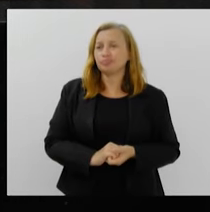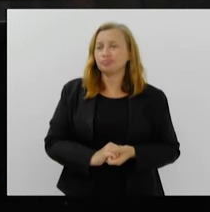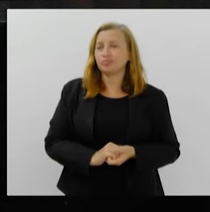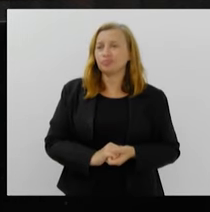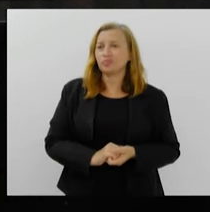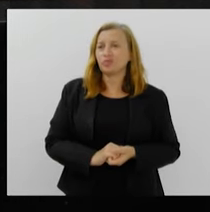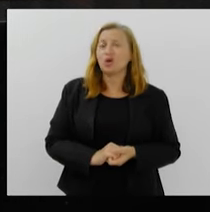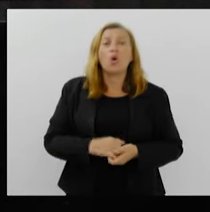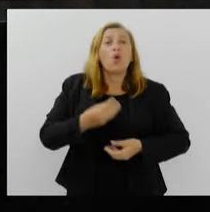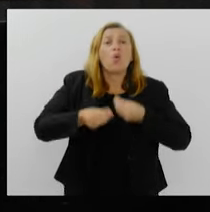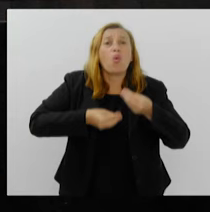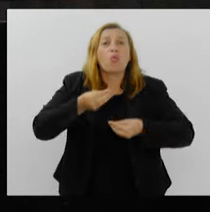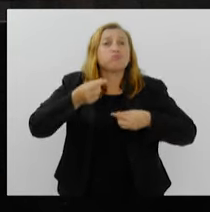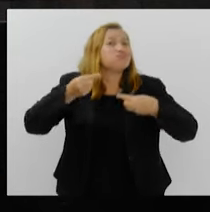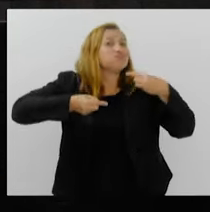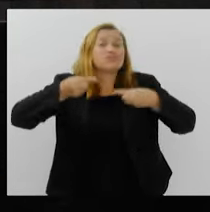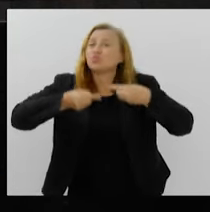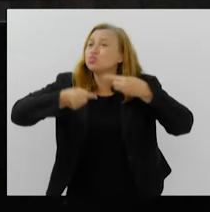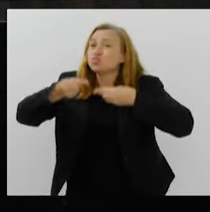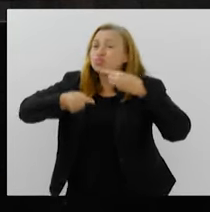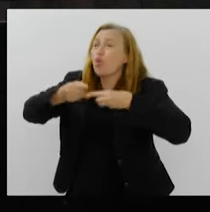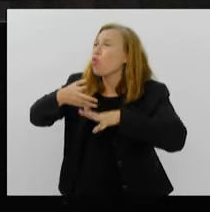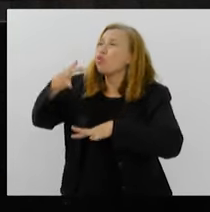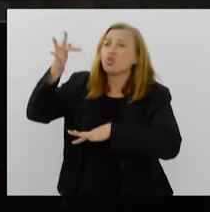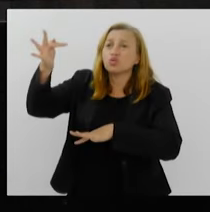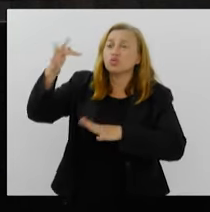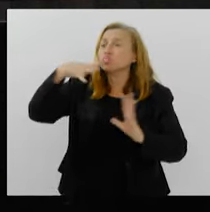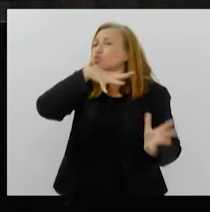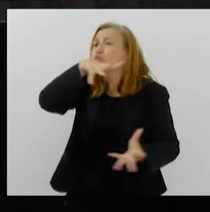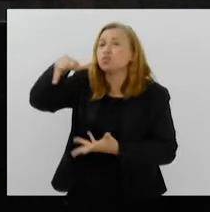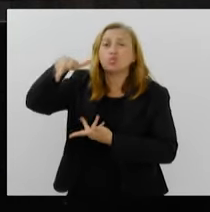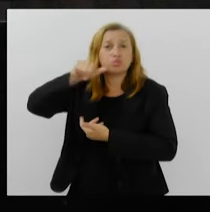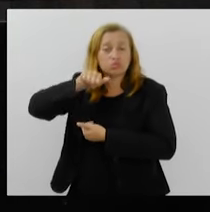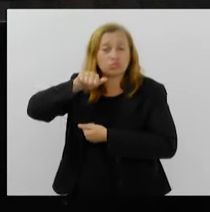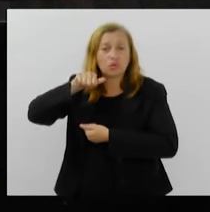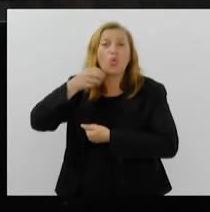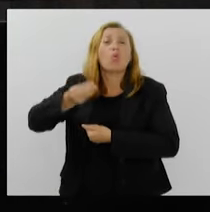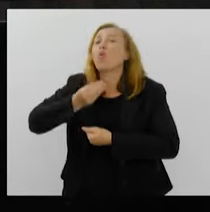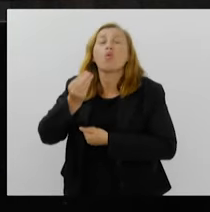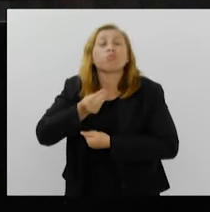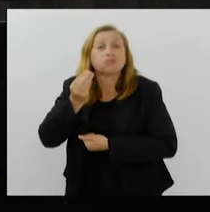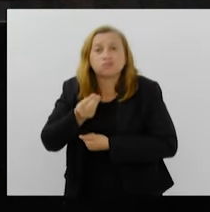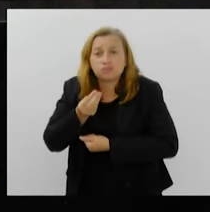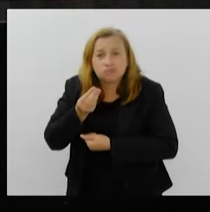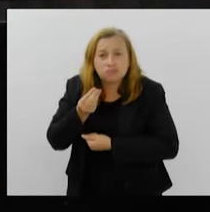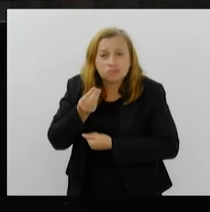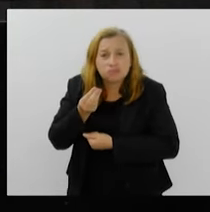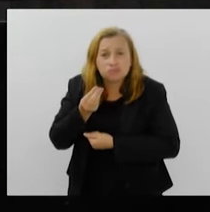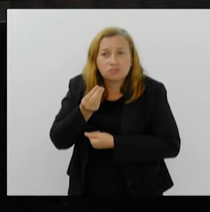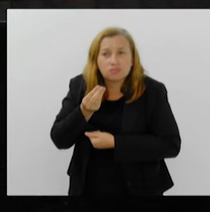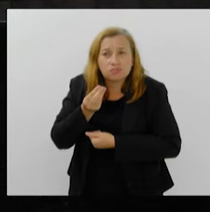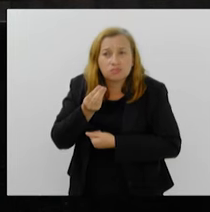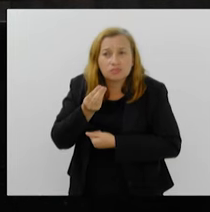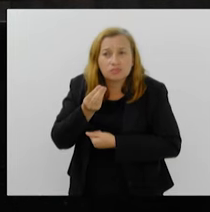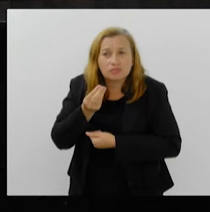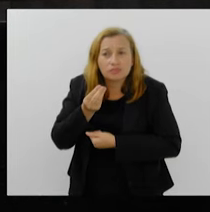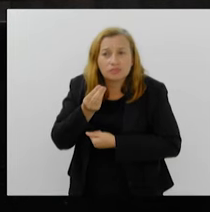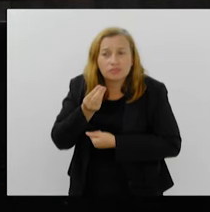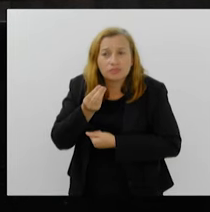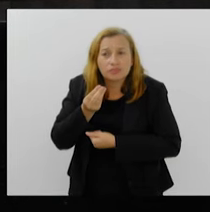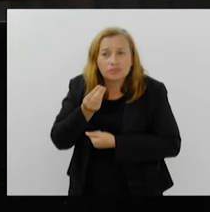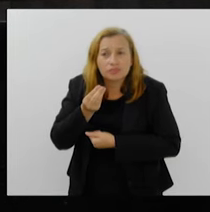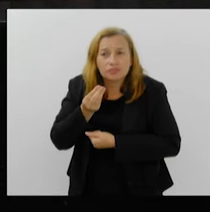Como discutir o futuro da humanidade, e vou me até